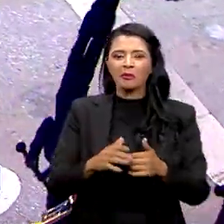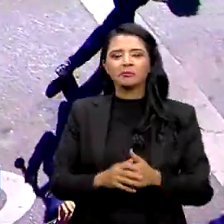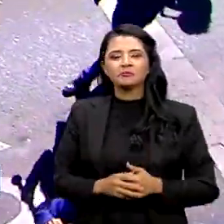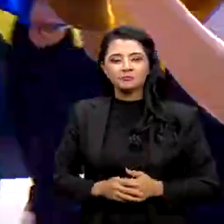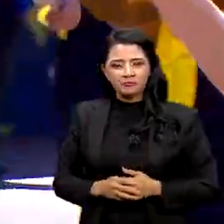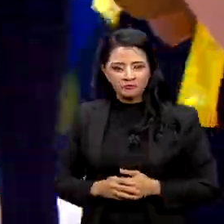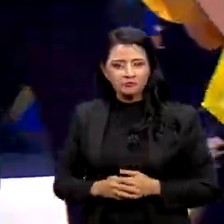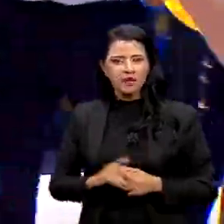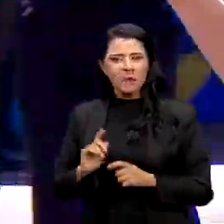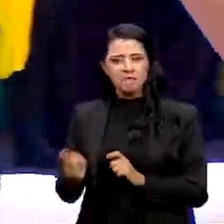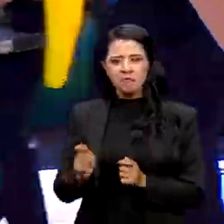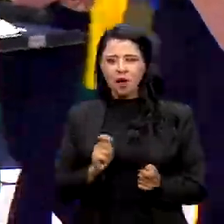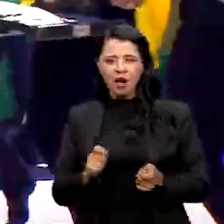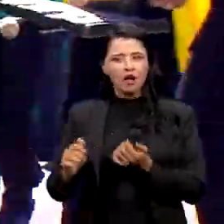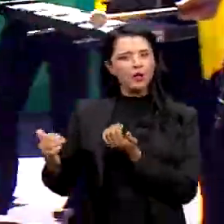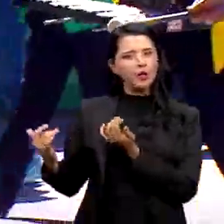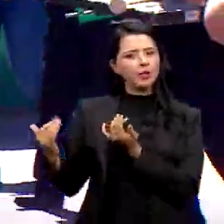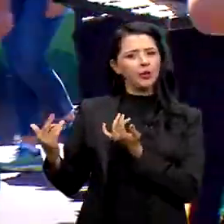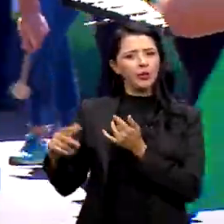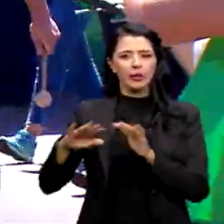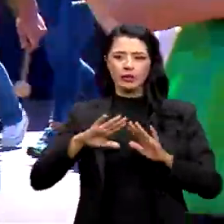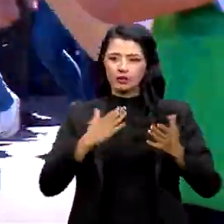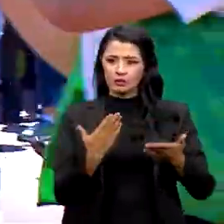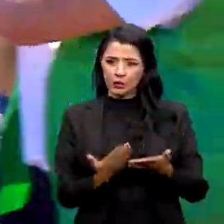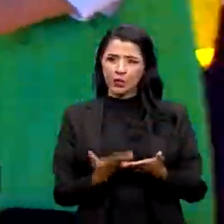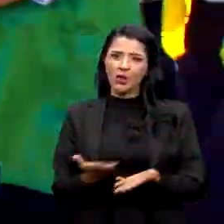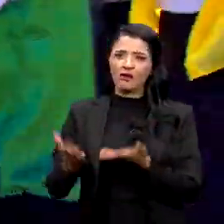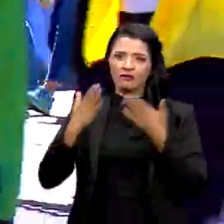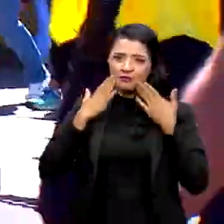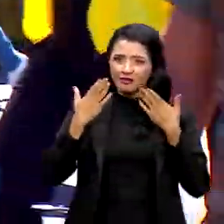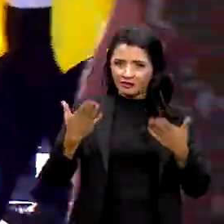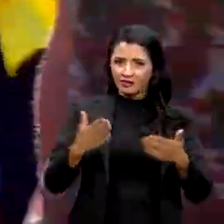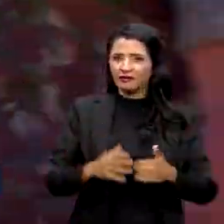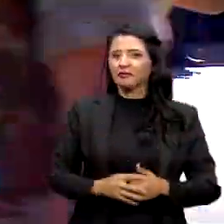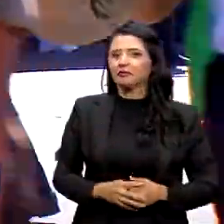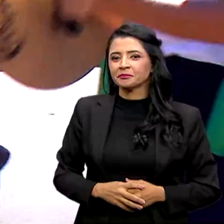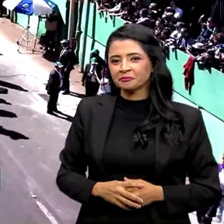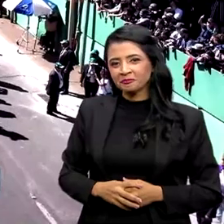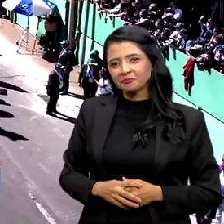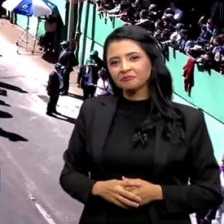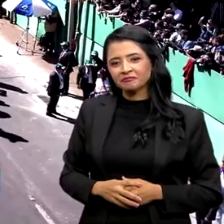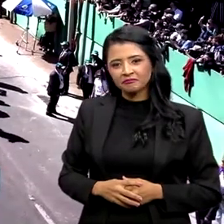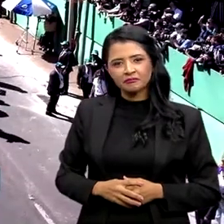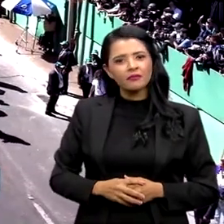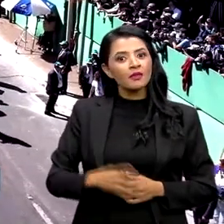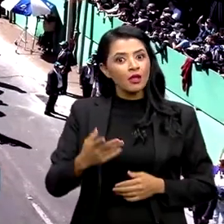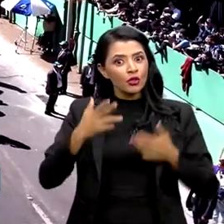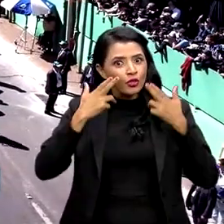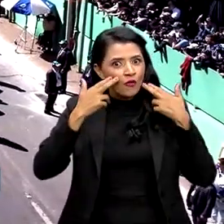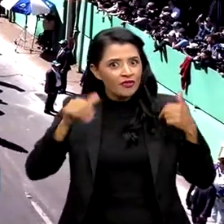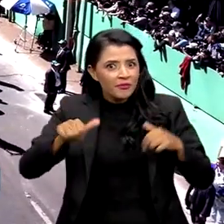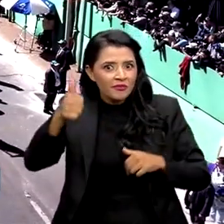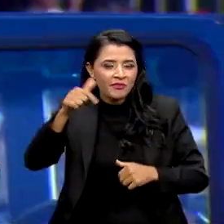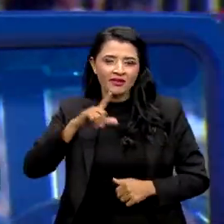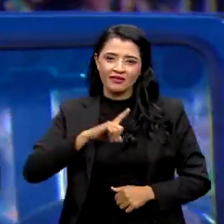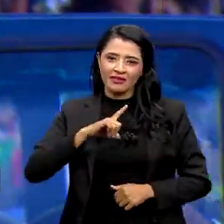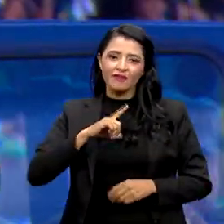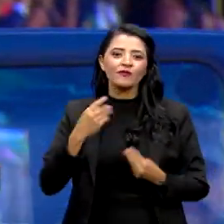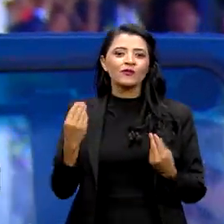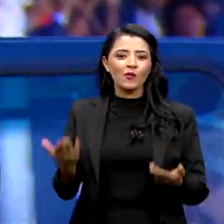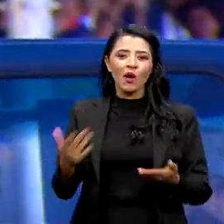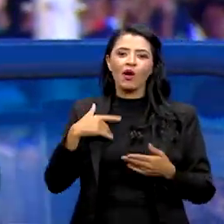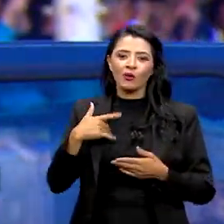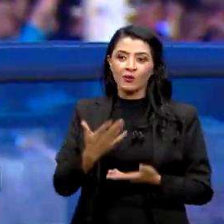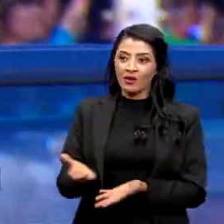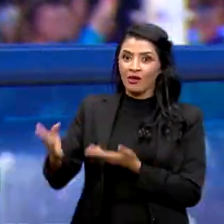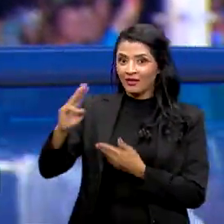Bandas e fanfarras escolares tocaram para o público. A primeira novidade do desfile foi o